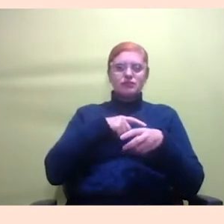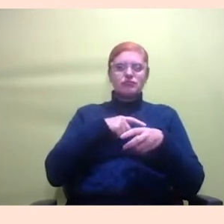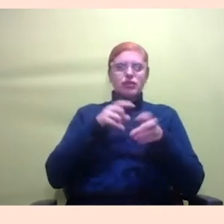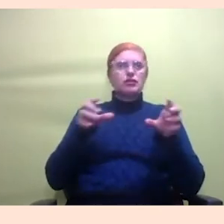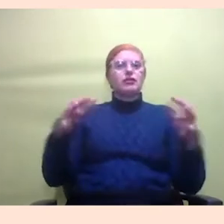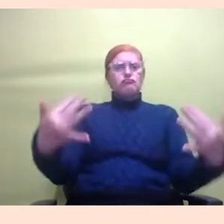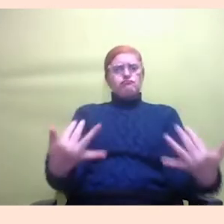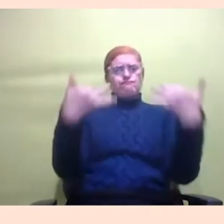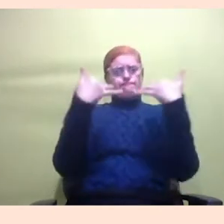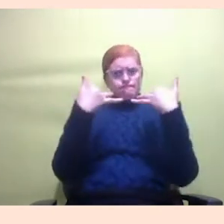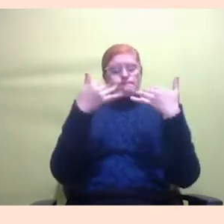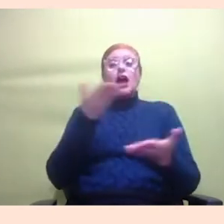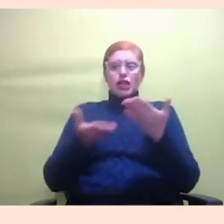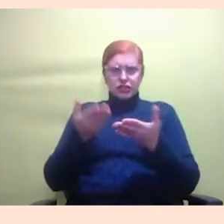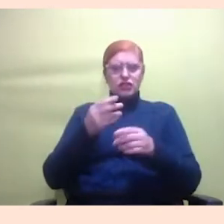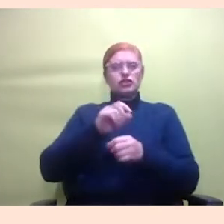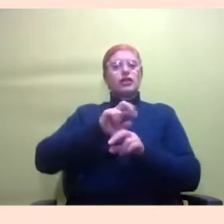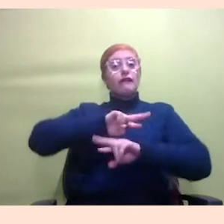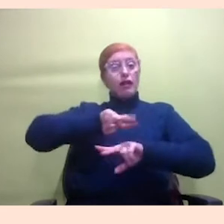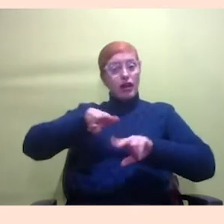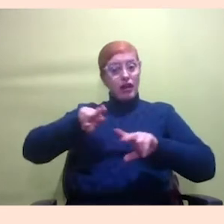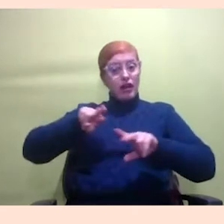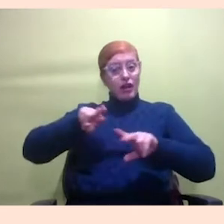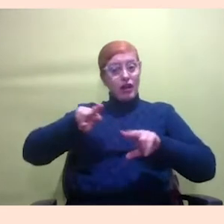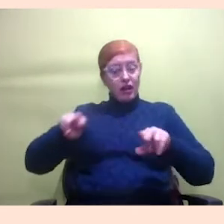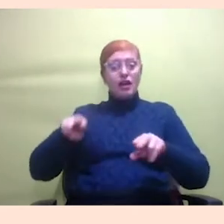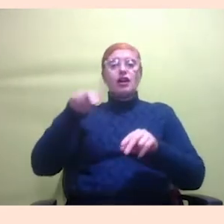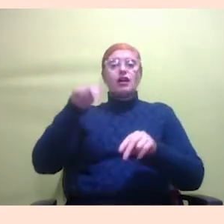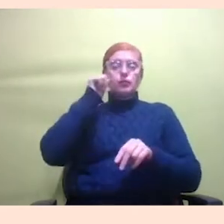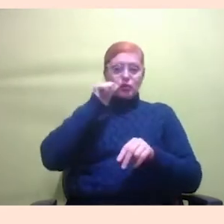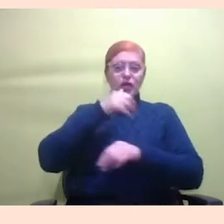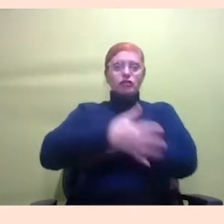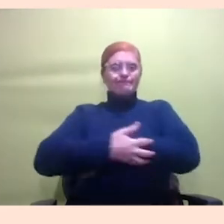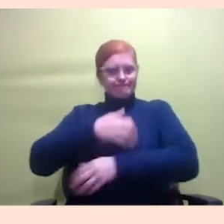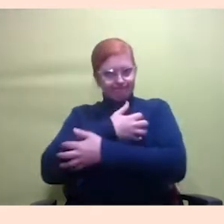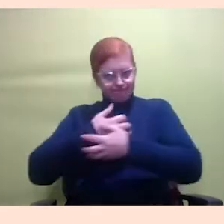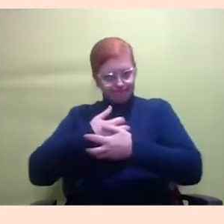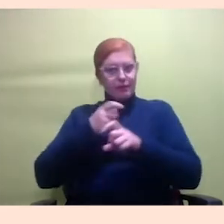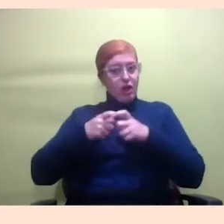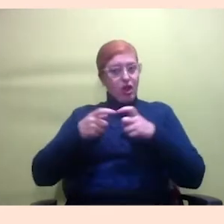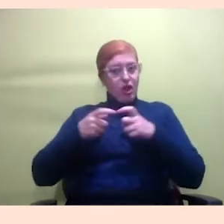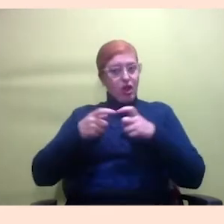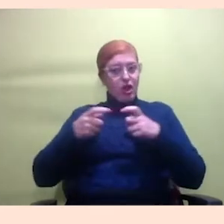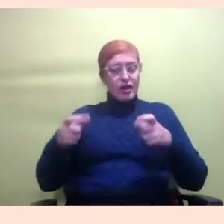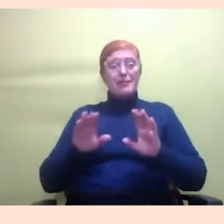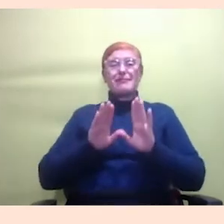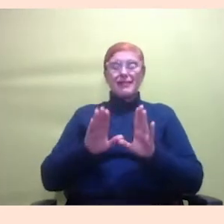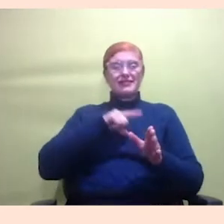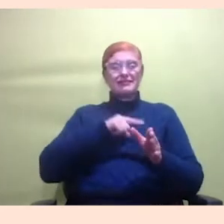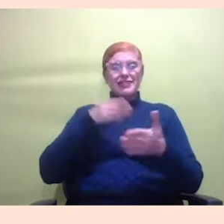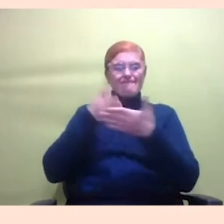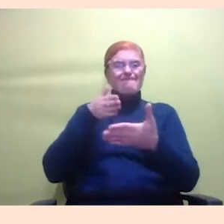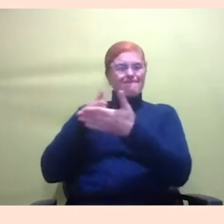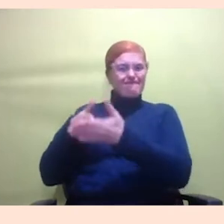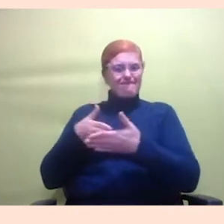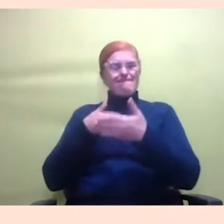muitas mulheres que estão na periferia, majoritariamente, em que há uma restrição muito grande no acesso a dados. E para além disso, existe